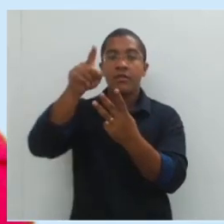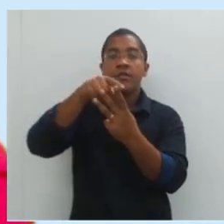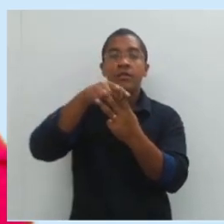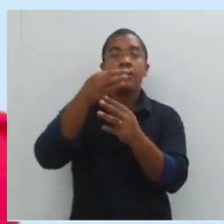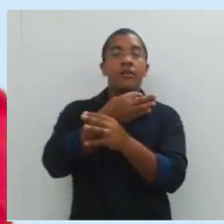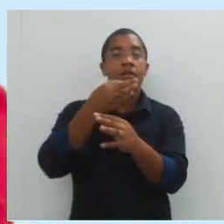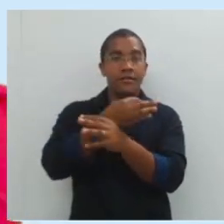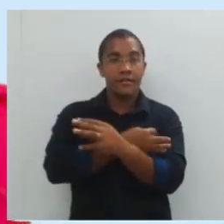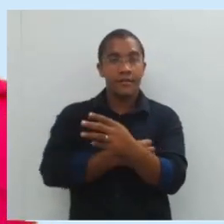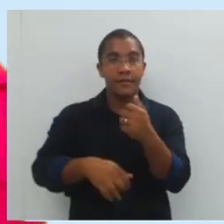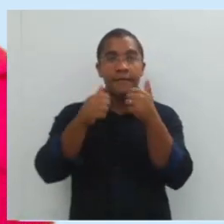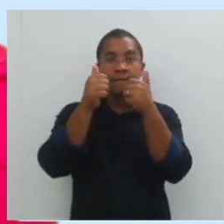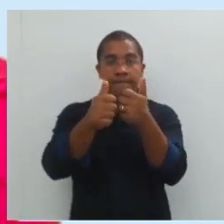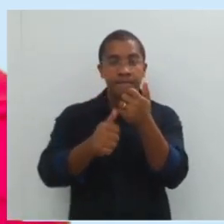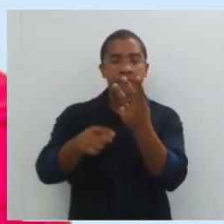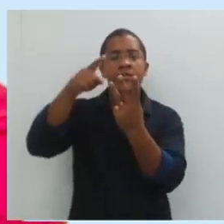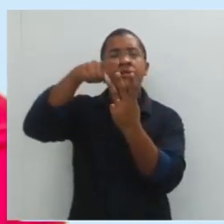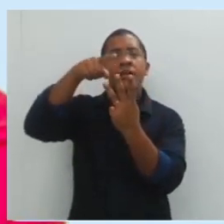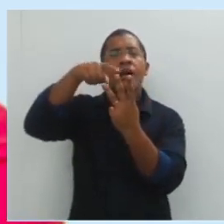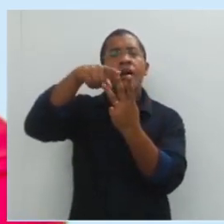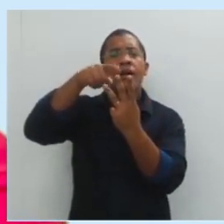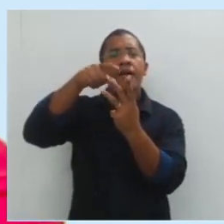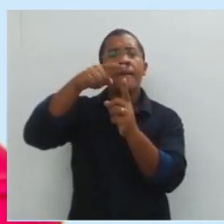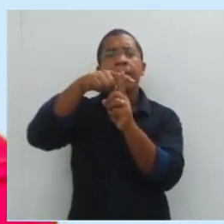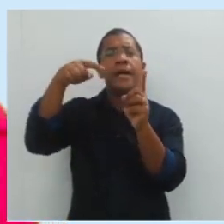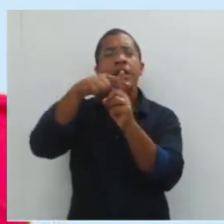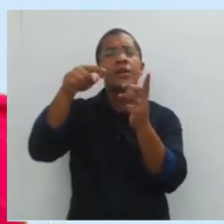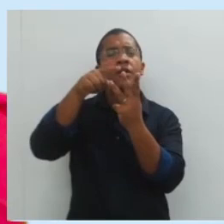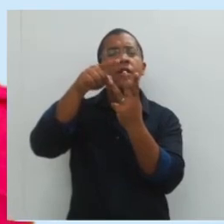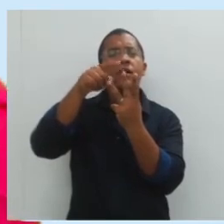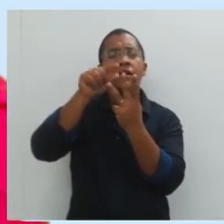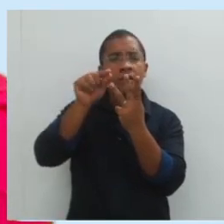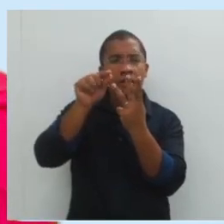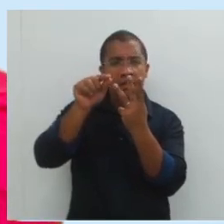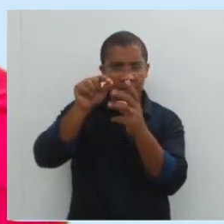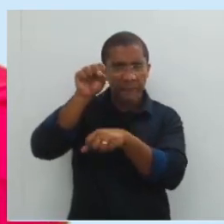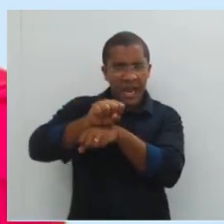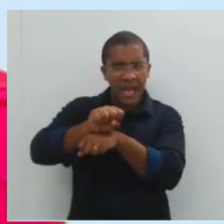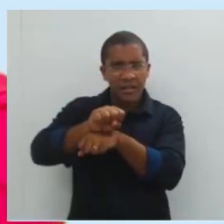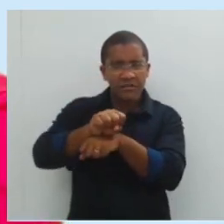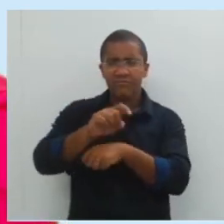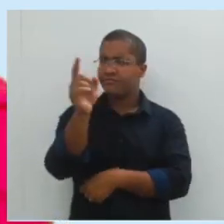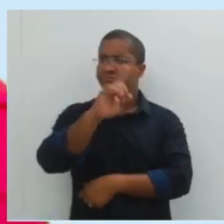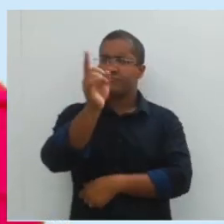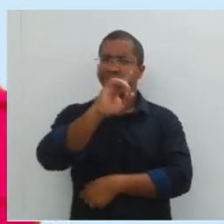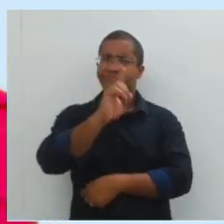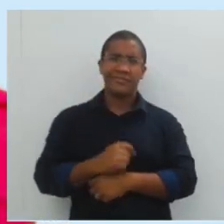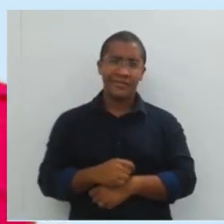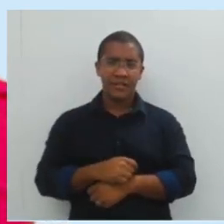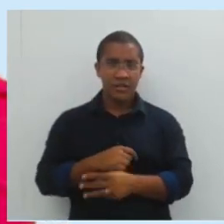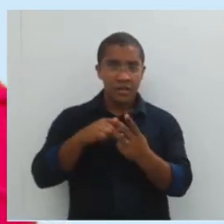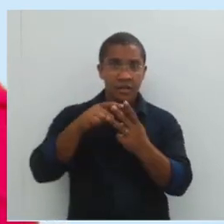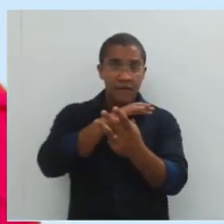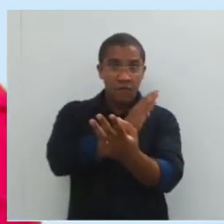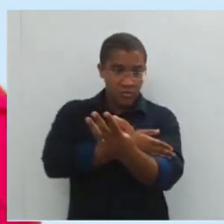força de resistência. Quem está no meio, Dantas? É o ponto fixo? Não, não, não, não, não.